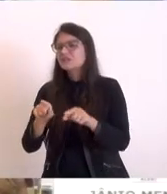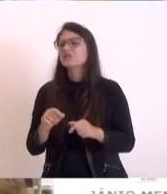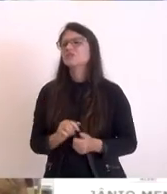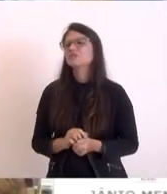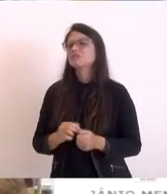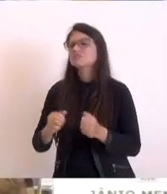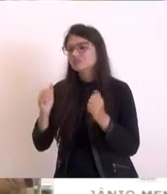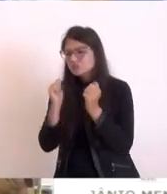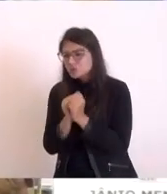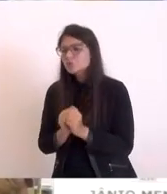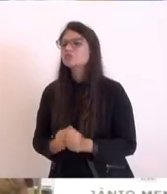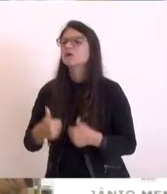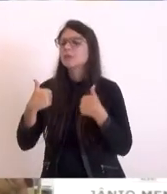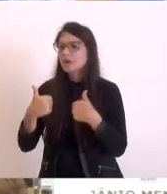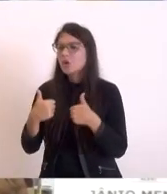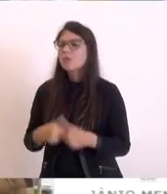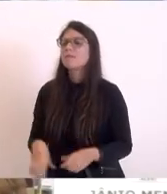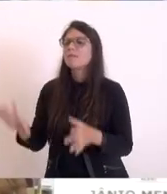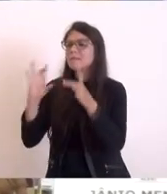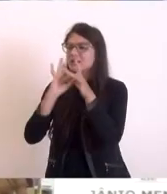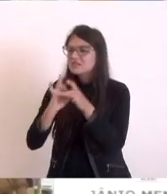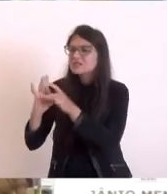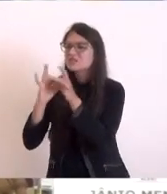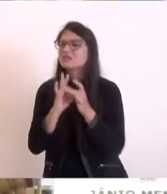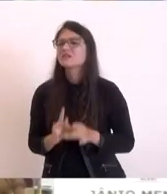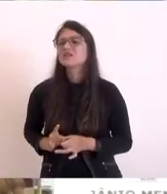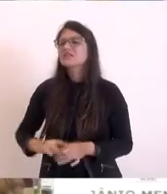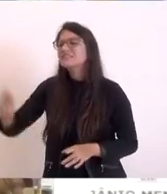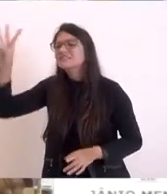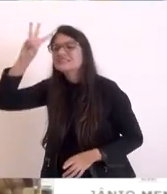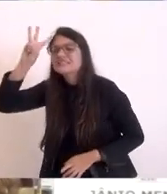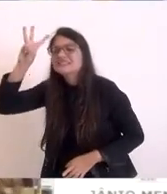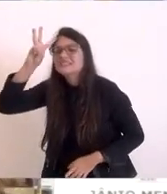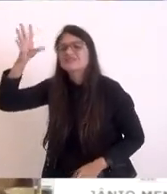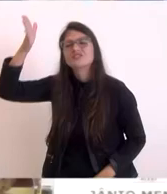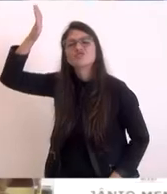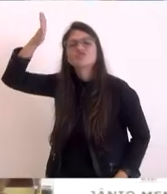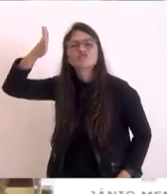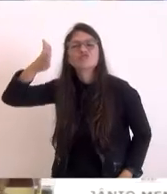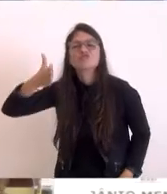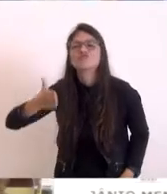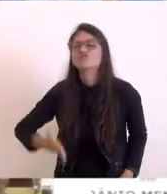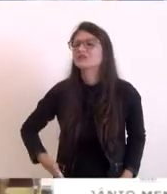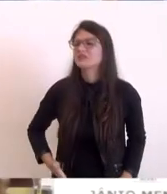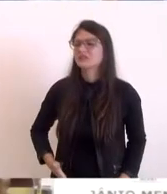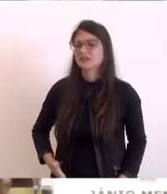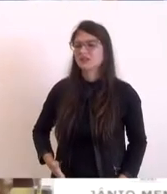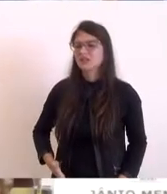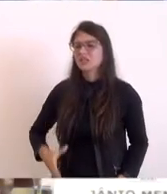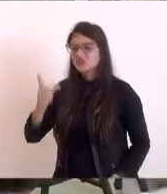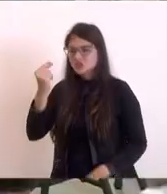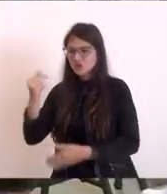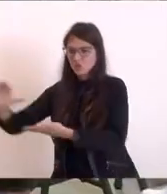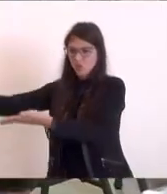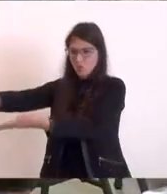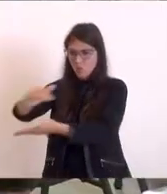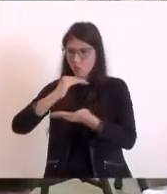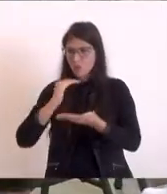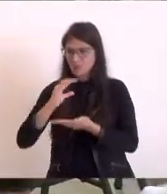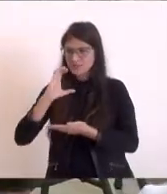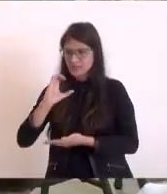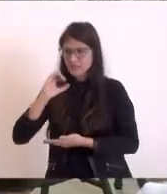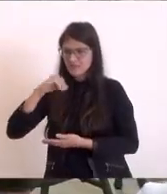todo mês todo mês não toda terça-feira que é o dia da chegada do ICMS o recurso era